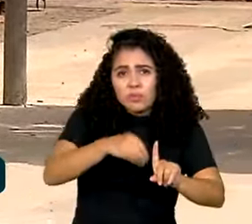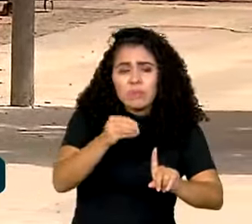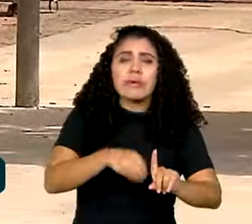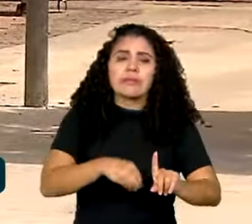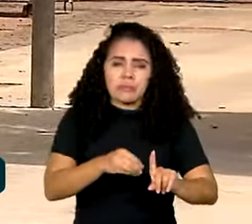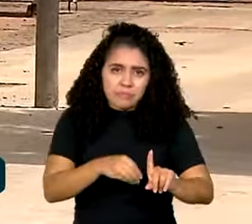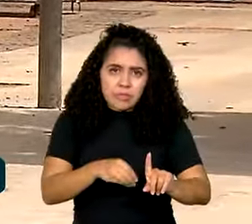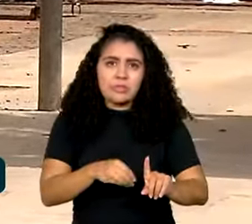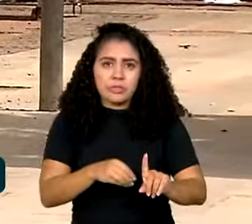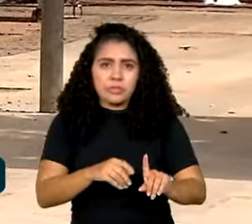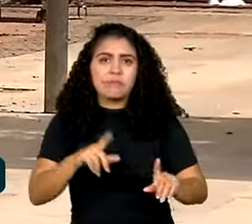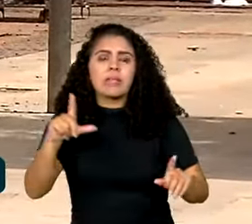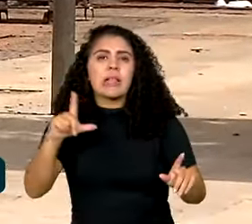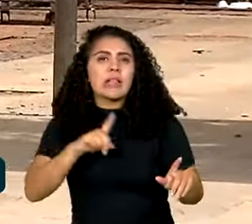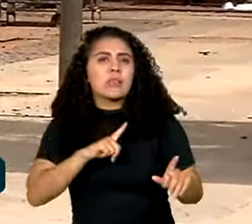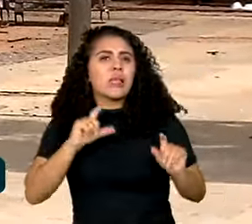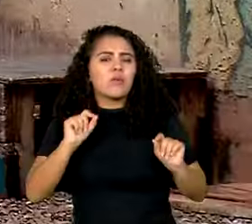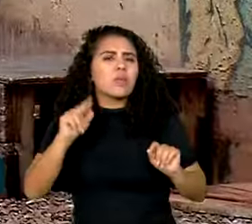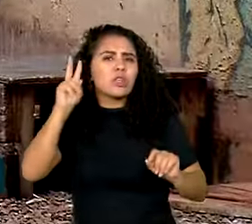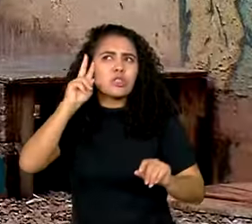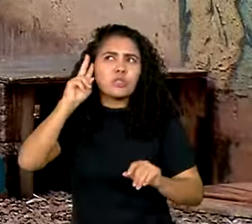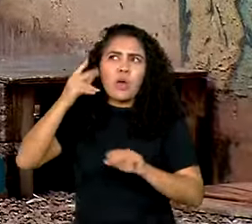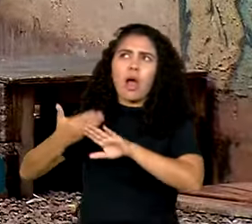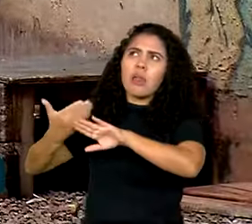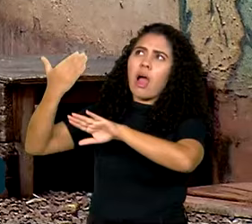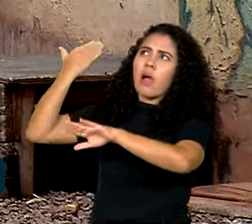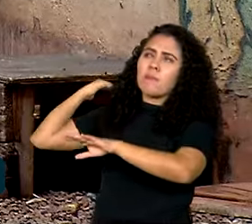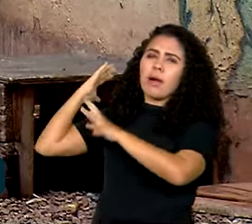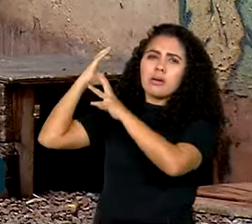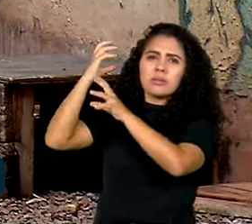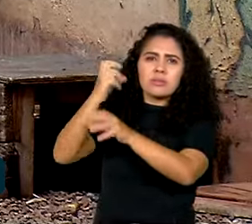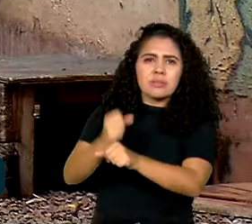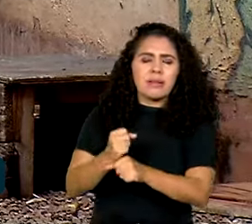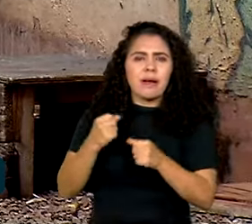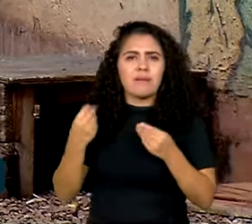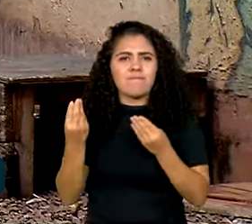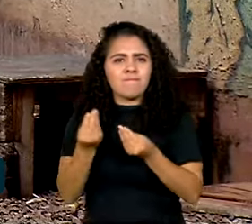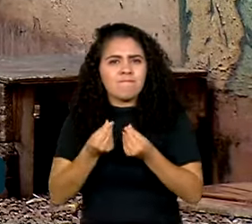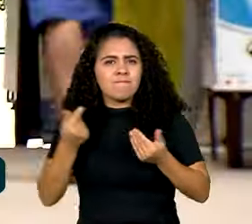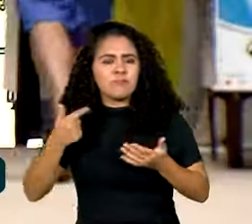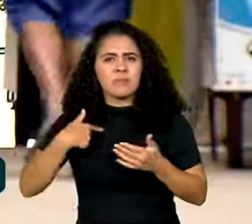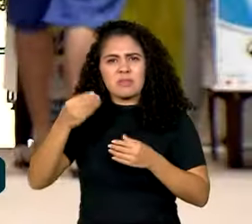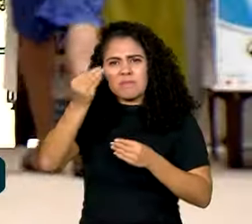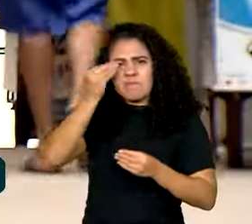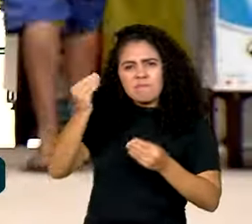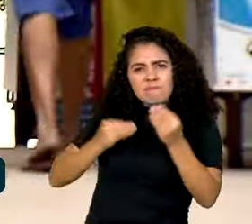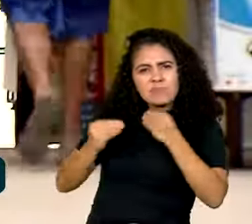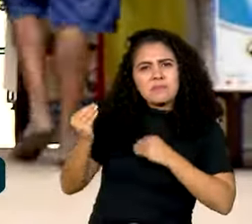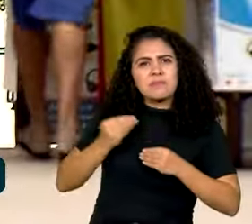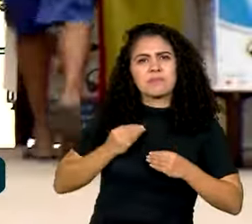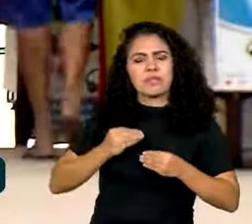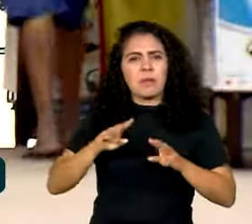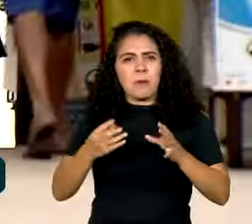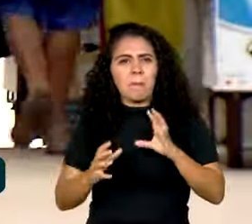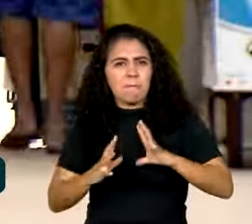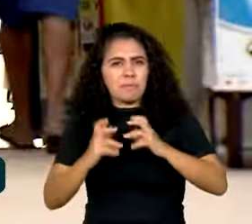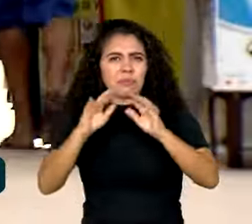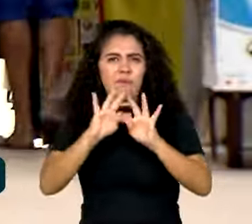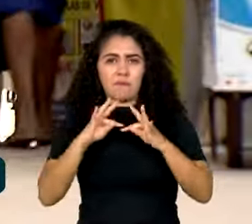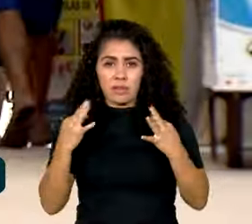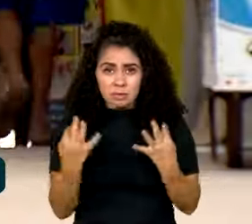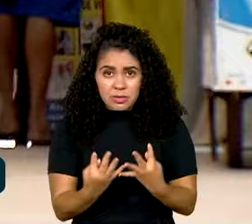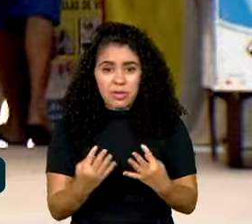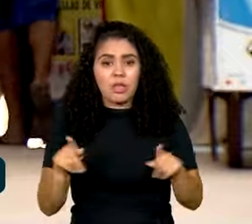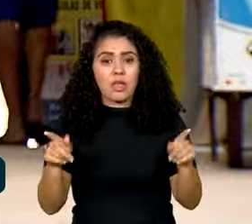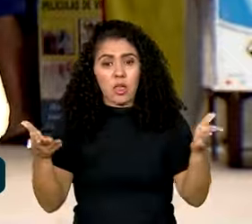geralmente traz consigo do passado histórias de desilusão, rejeição, conflito familiar. E tem no